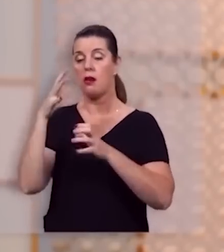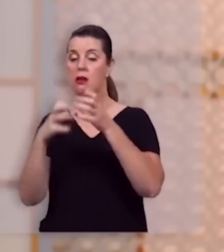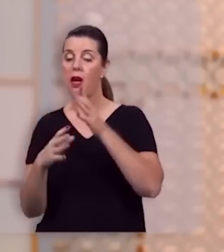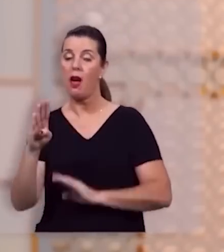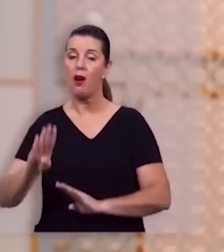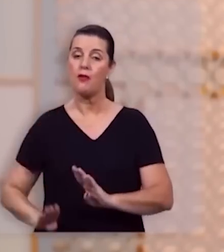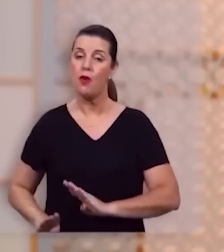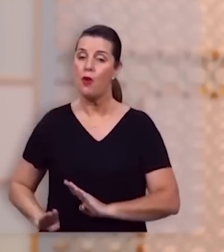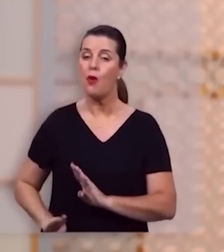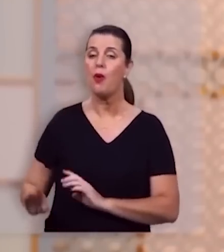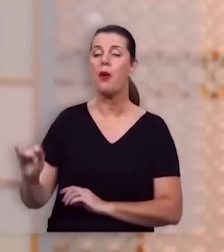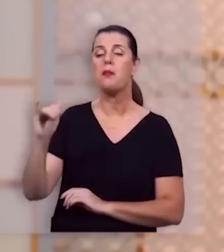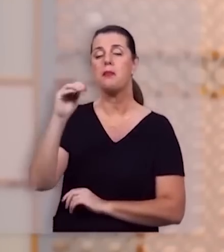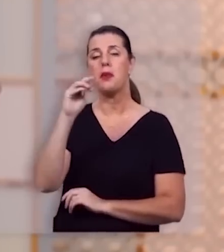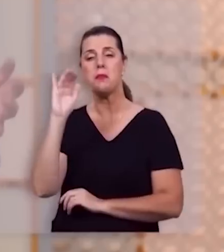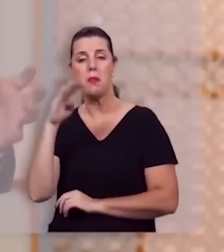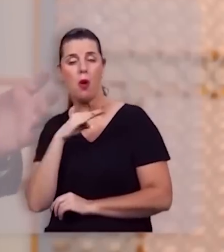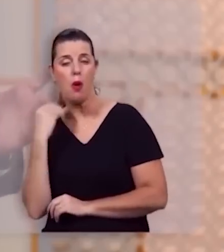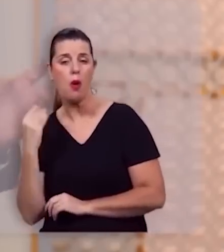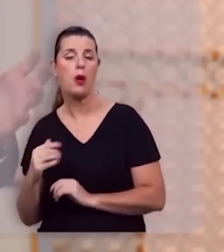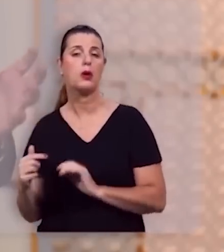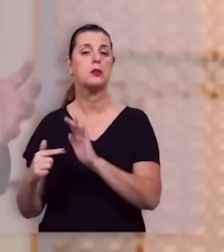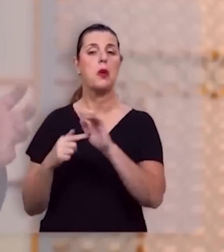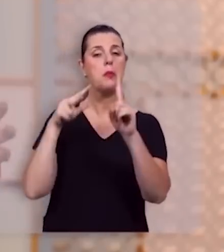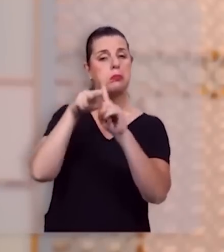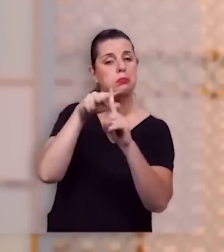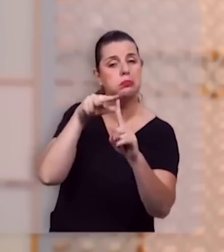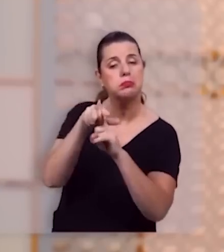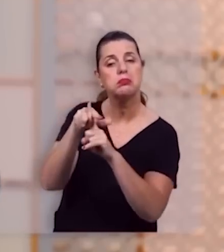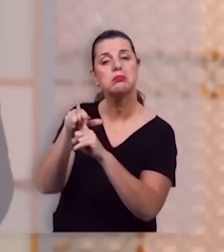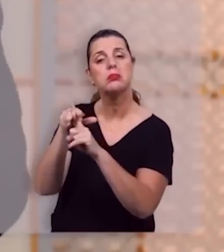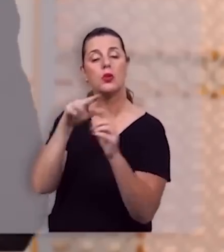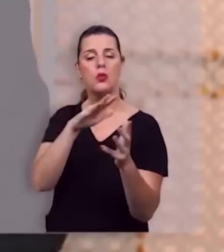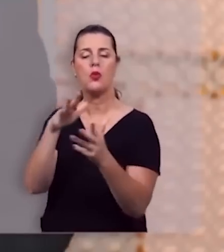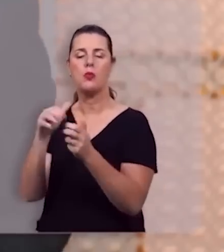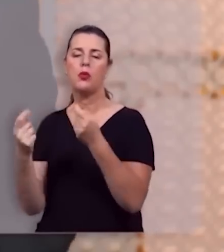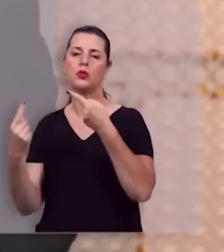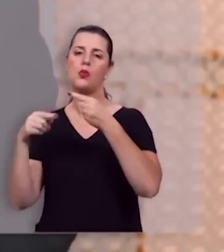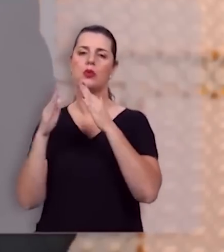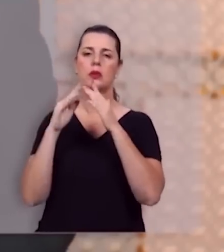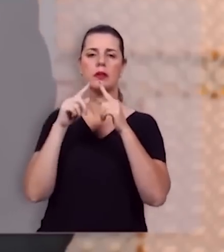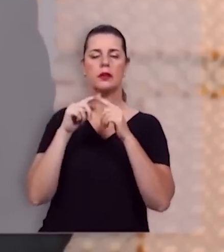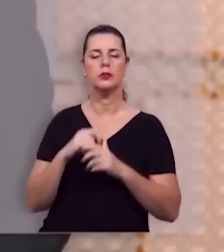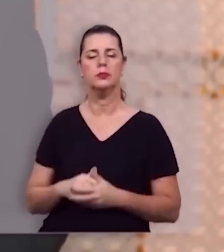representando a morte, representando a perseguição do mundo, a igreja.